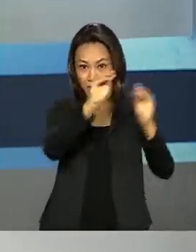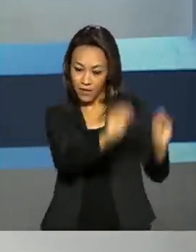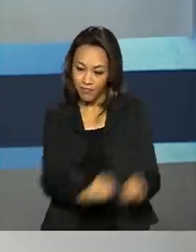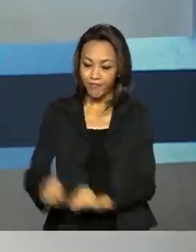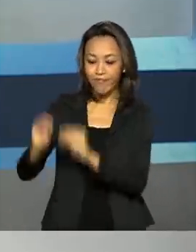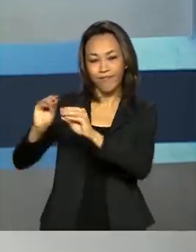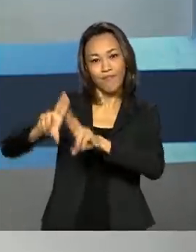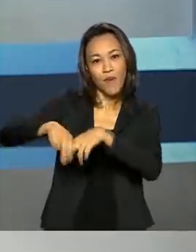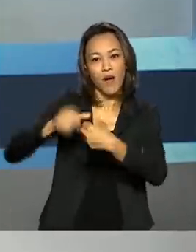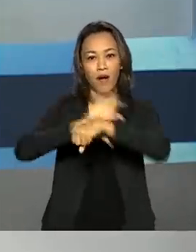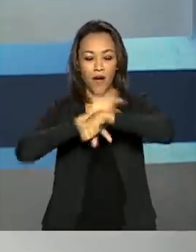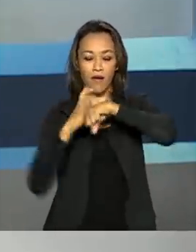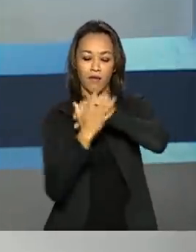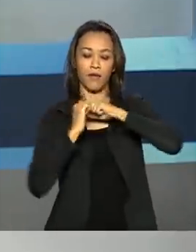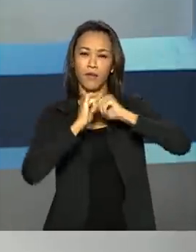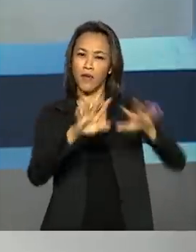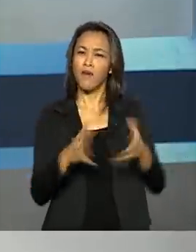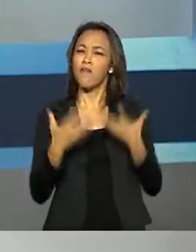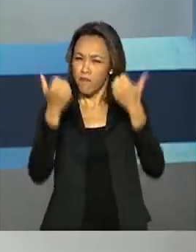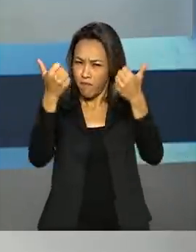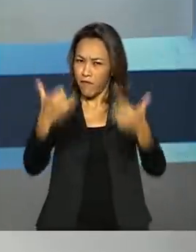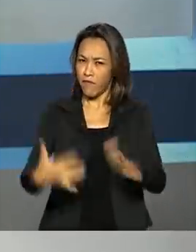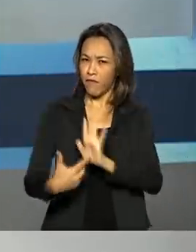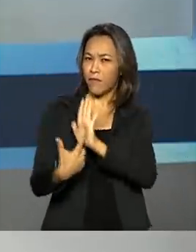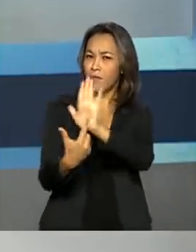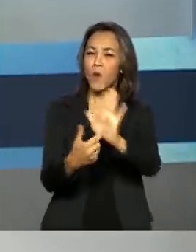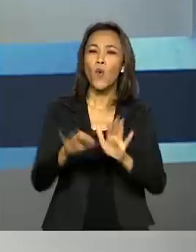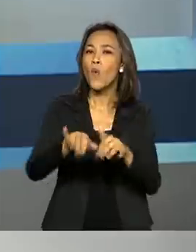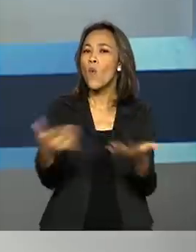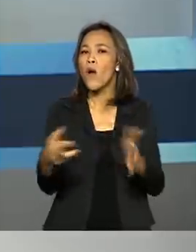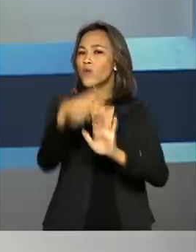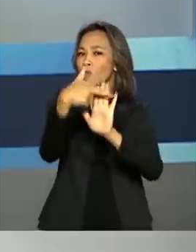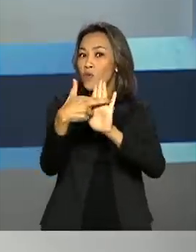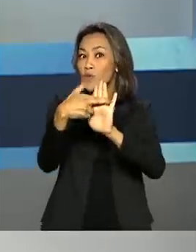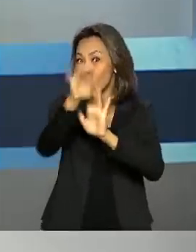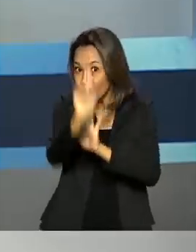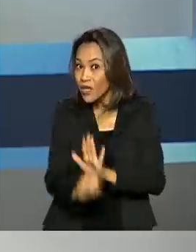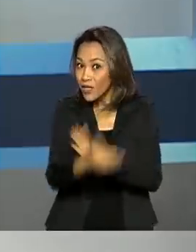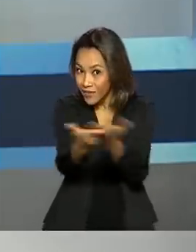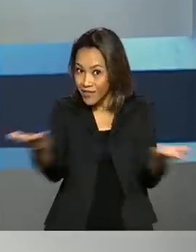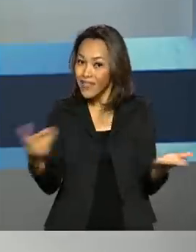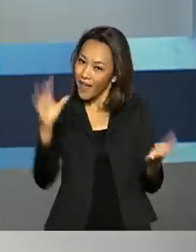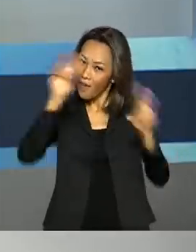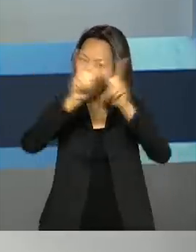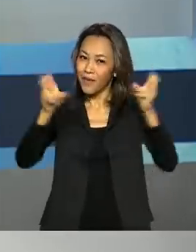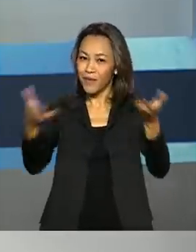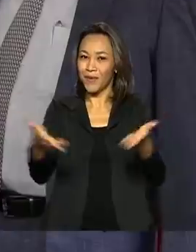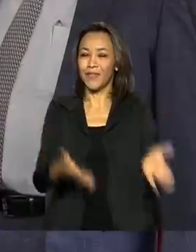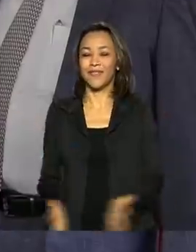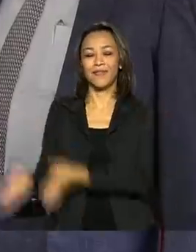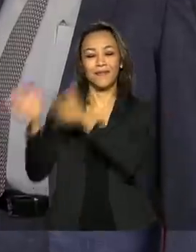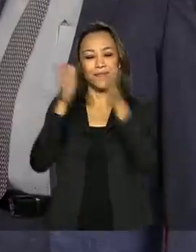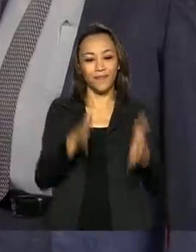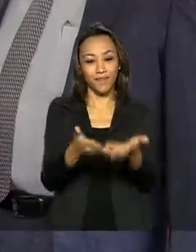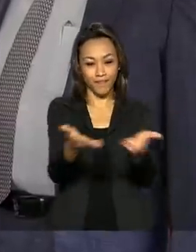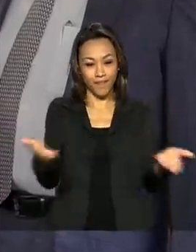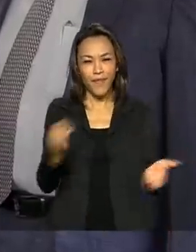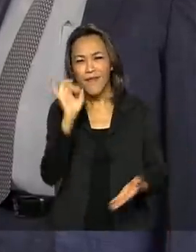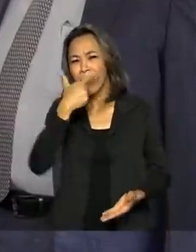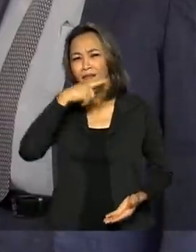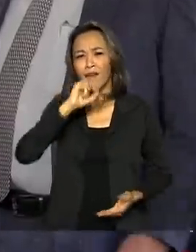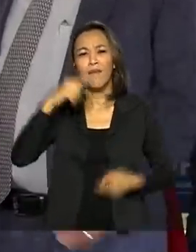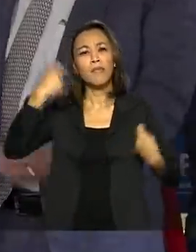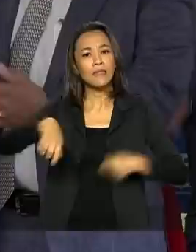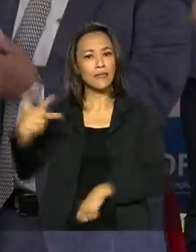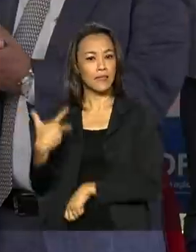causa da pandemia, vamos mostrar quais são os seus direitos. Esse é um dos assuntos de hoje e você vai ver também. Quem deve tomar